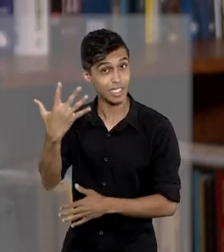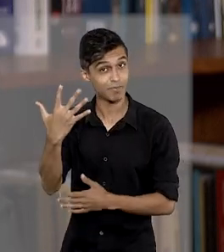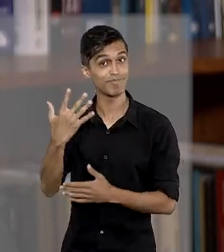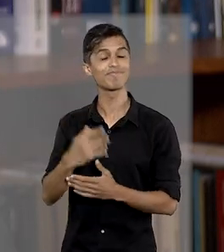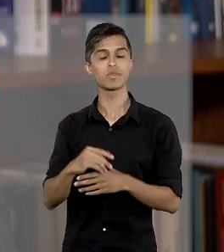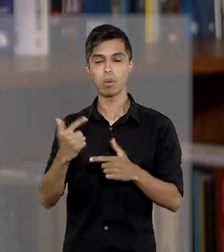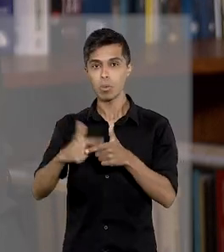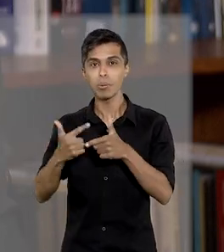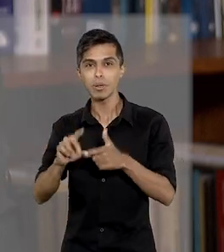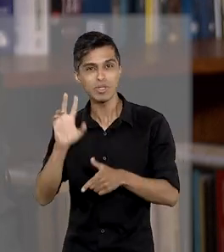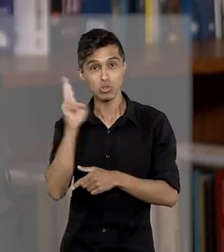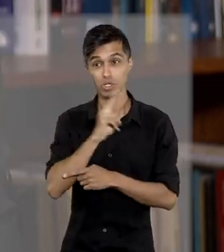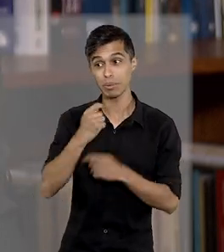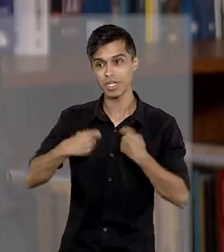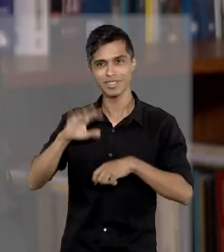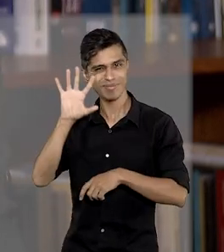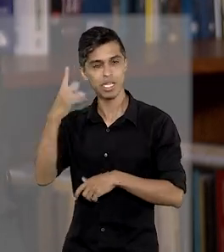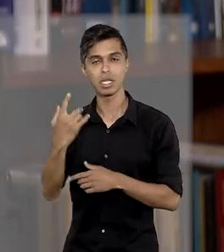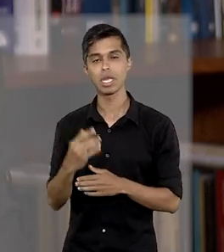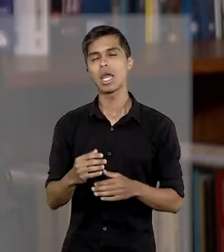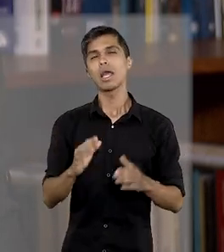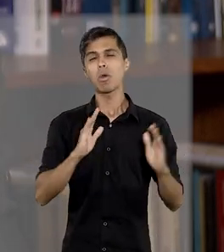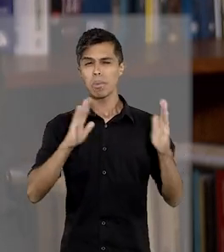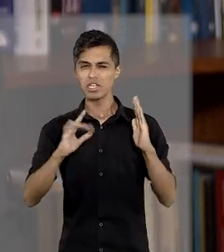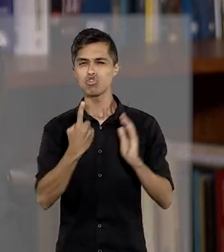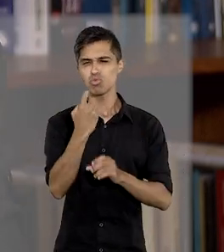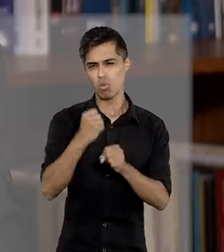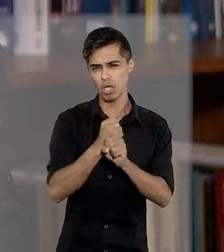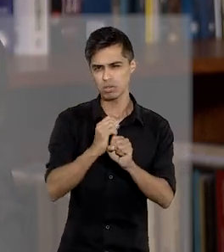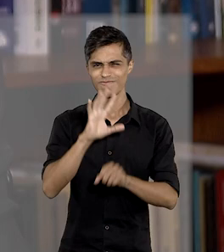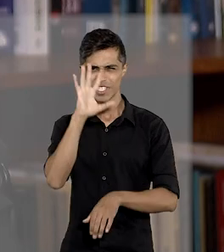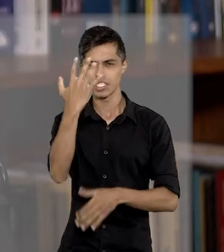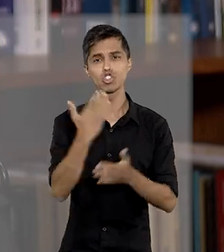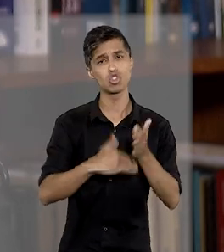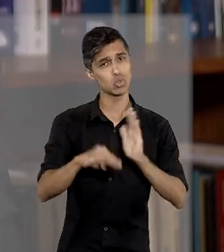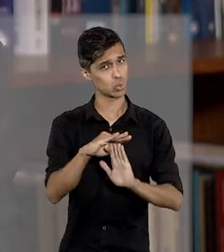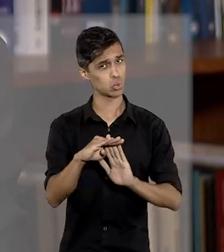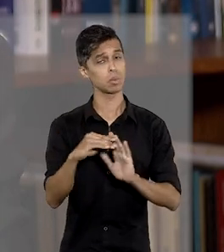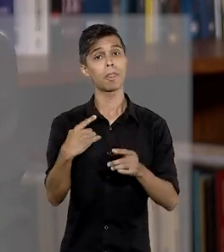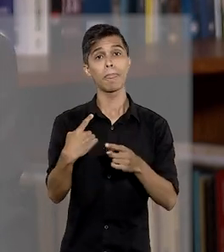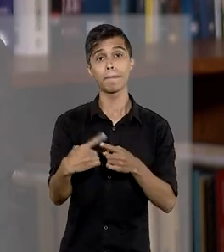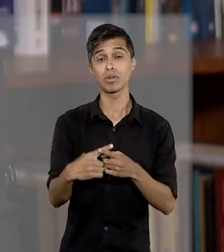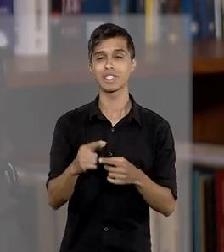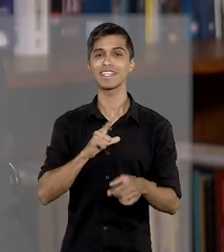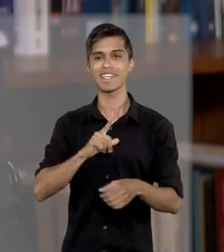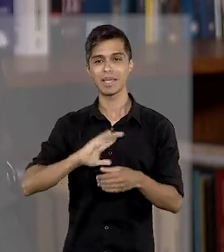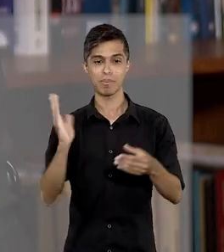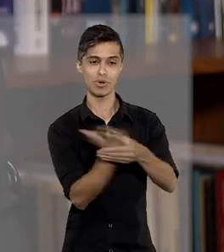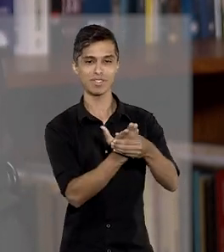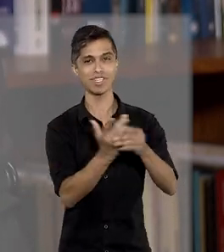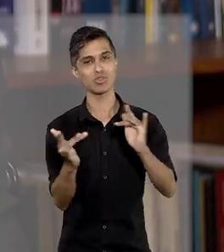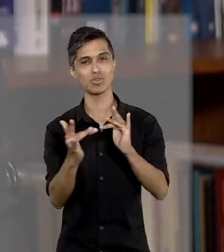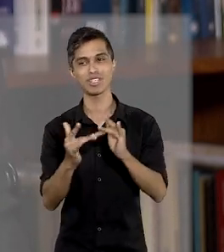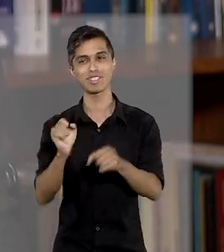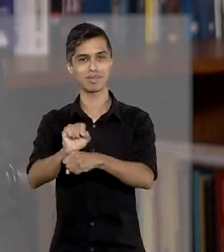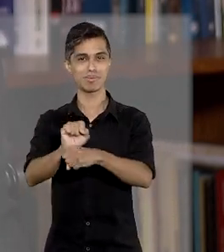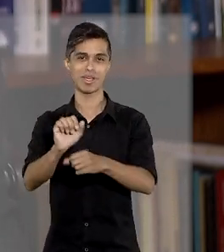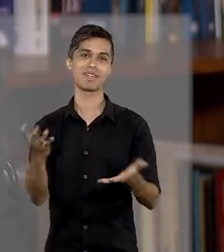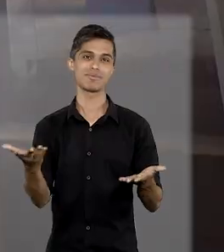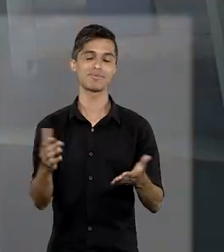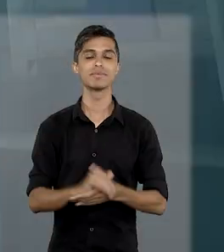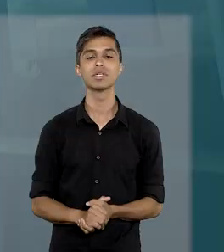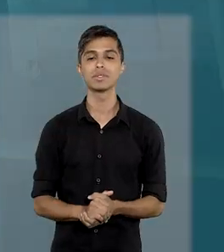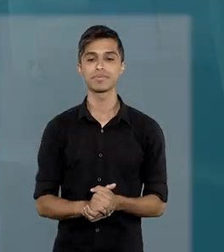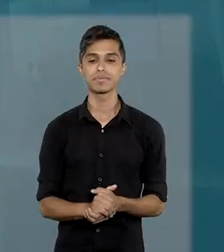resolvidas, aliás, devem. O ideal é que seja julgado em um ano, principalmente porque, em tese, nós temos processos suspensos aguardando essa